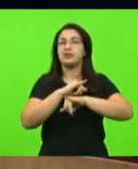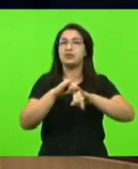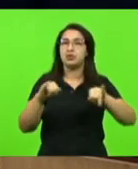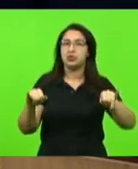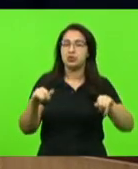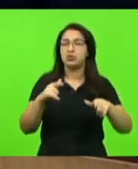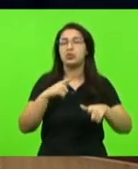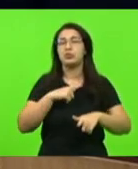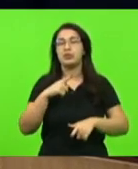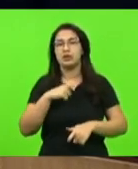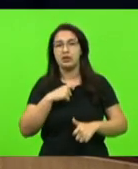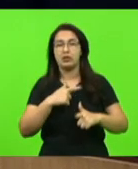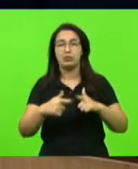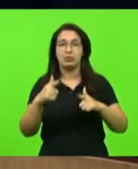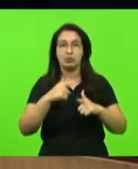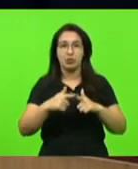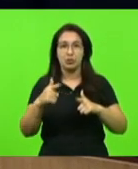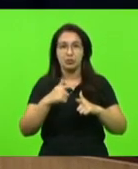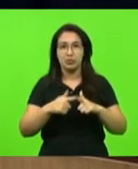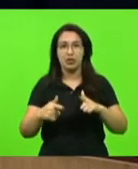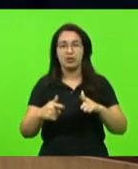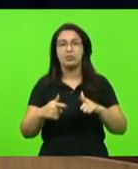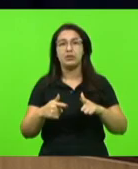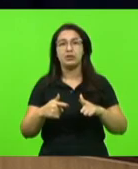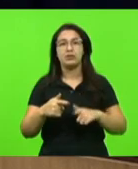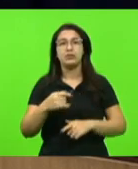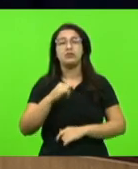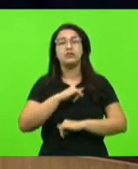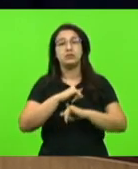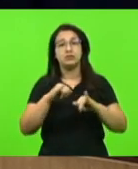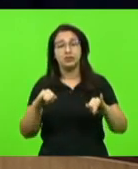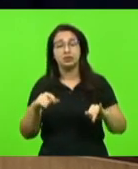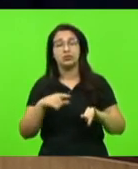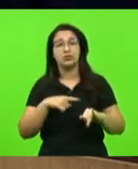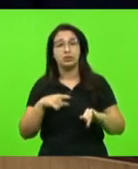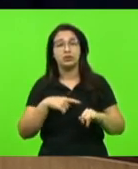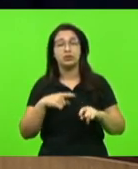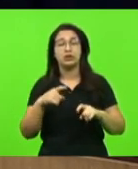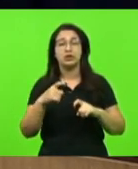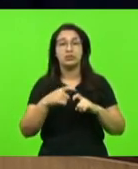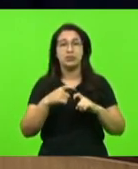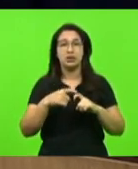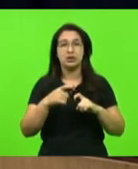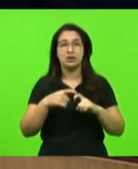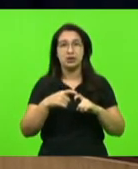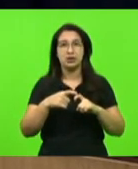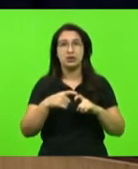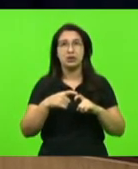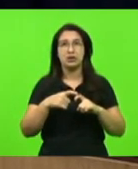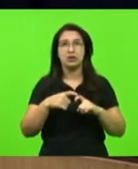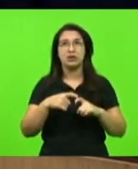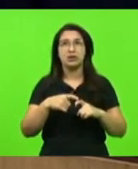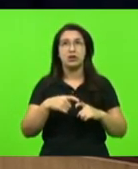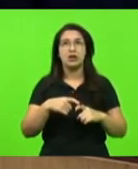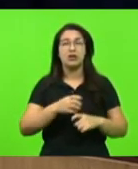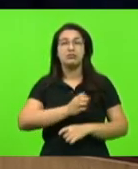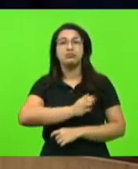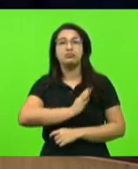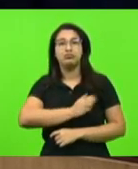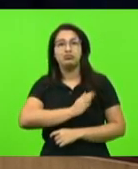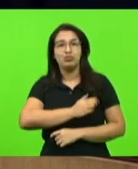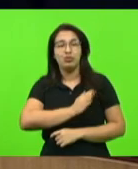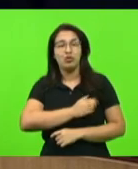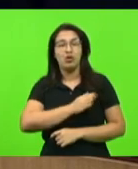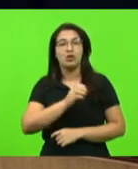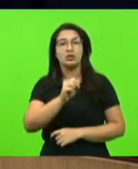e citou o exemplo do Serviço de Medicina Nuclear do Instituto de Cardiologia de Santa